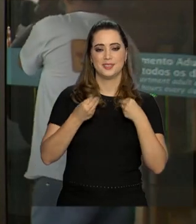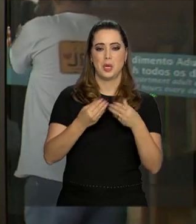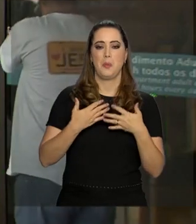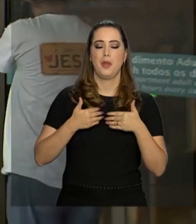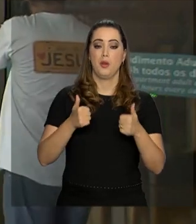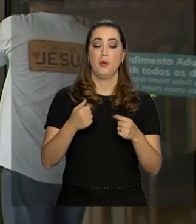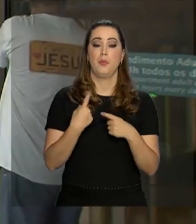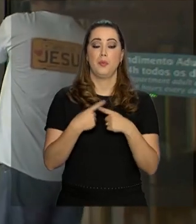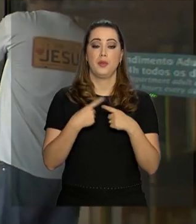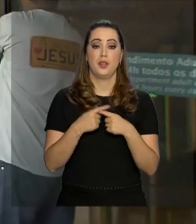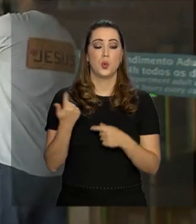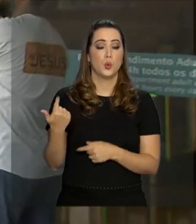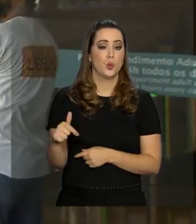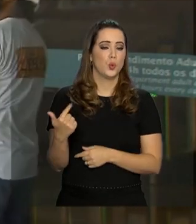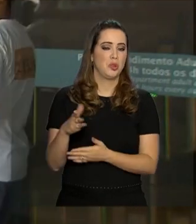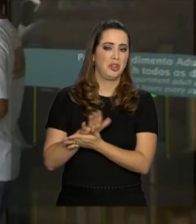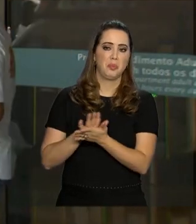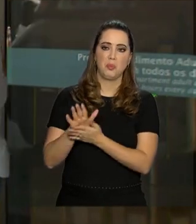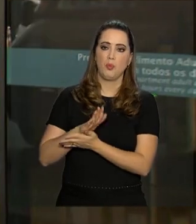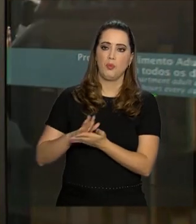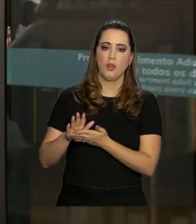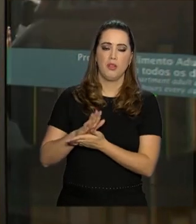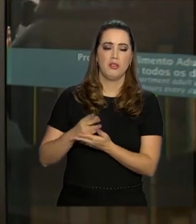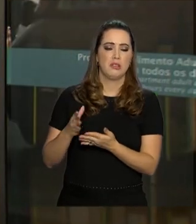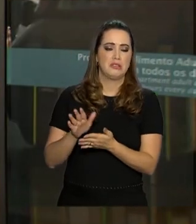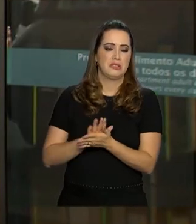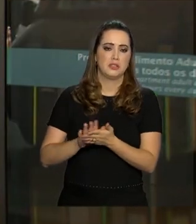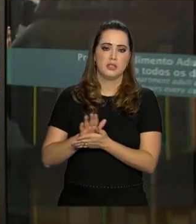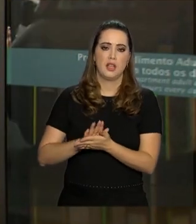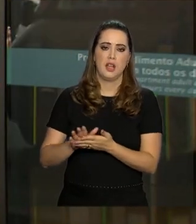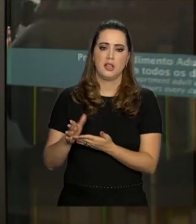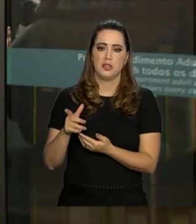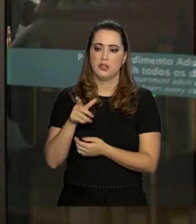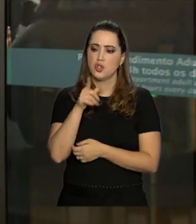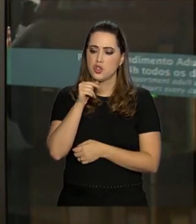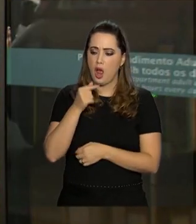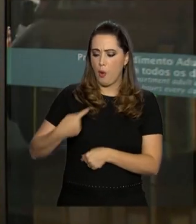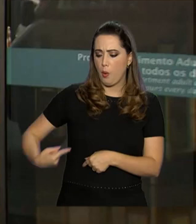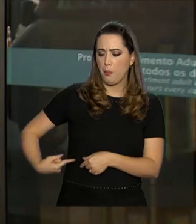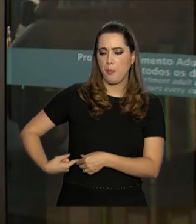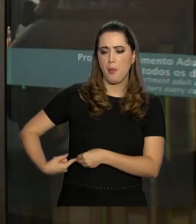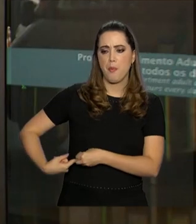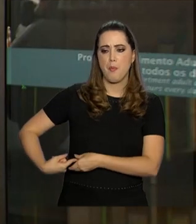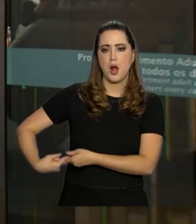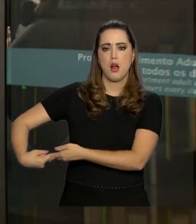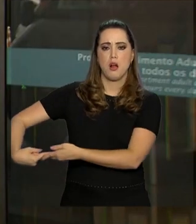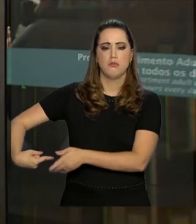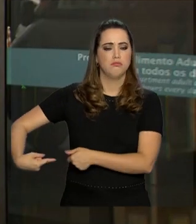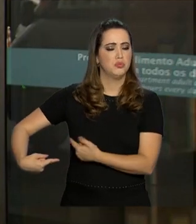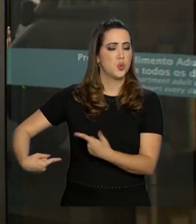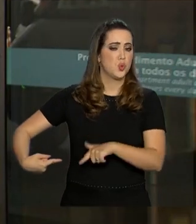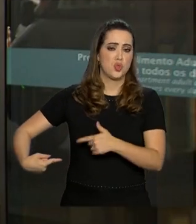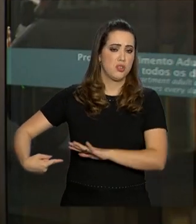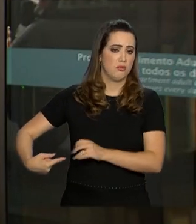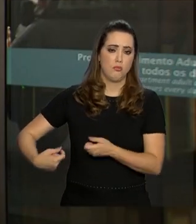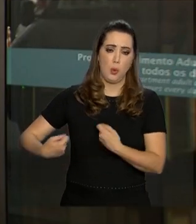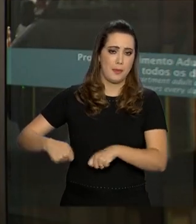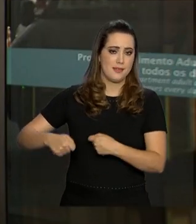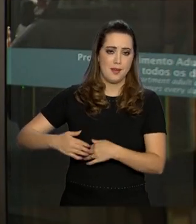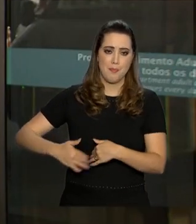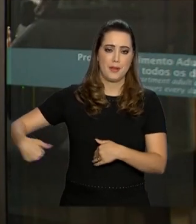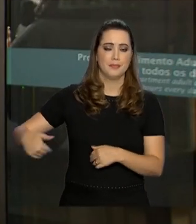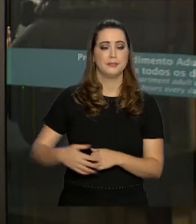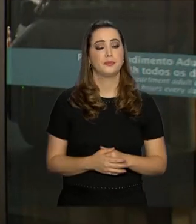Justamente porque praticamente não retirava mais nenhum líquido, ele já tinha sido totalmente treinado e a situação